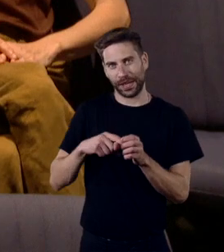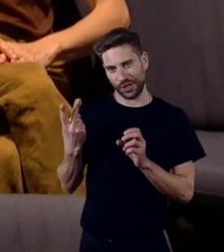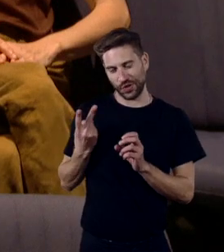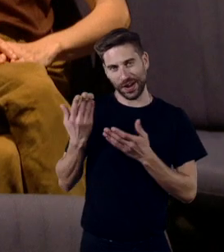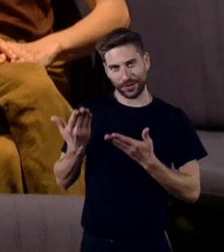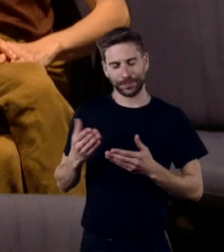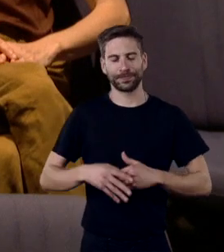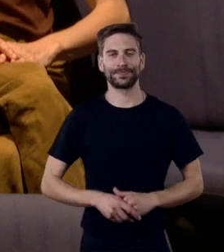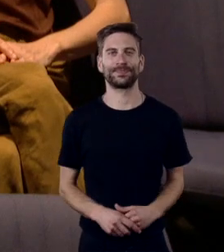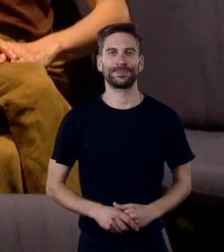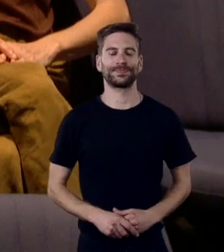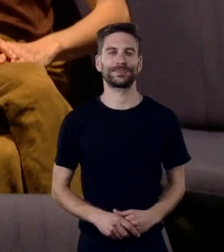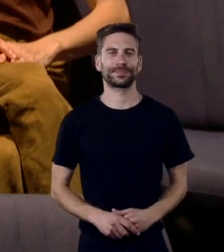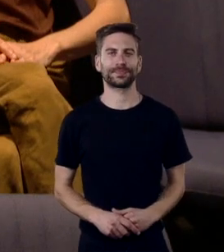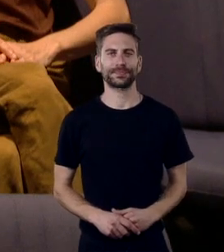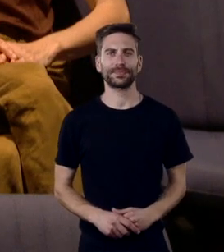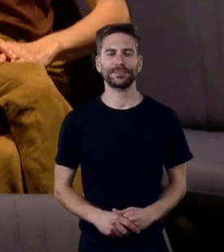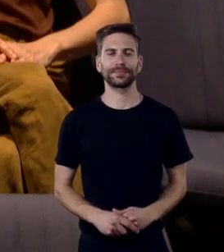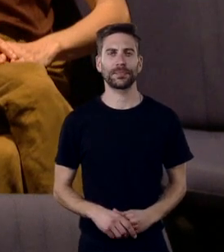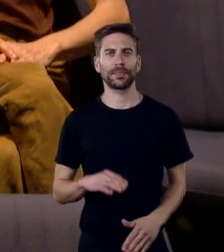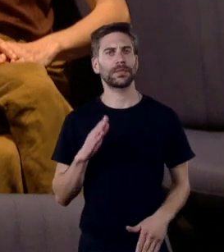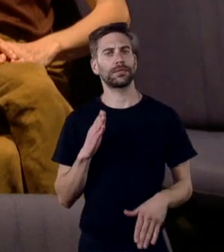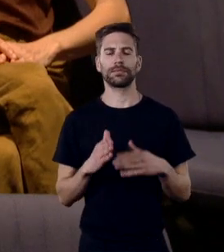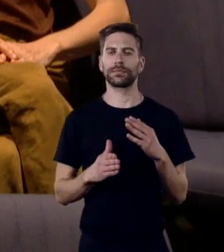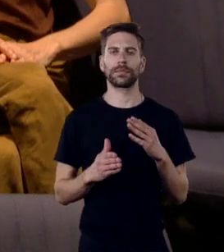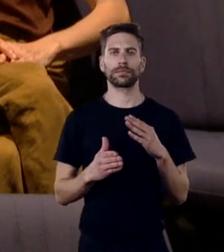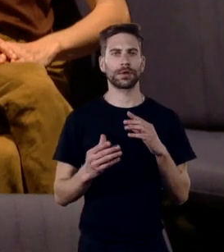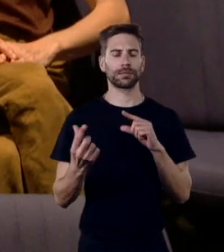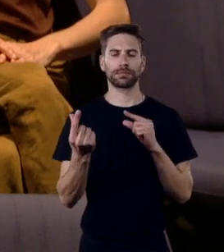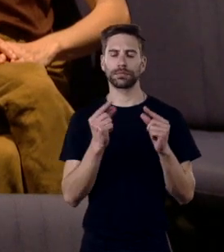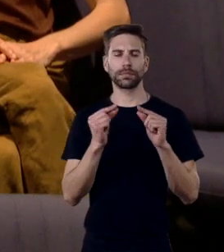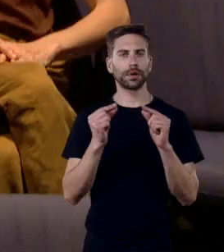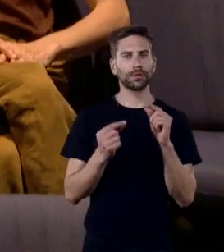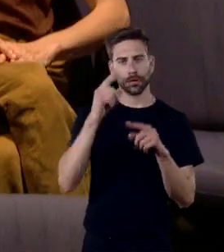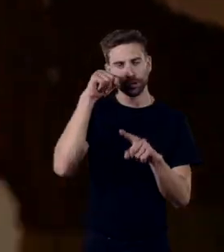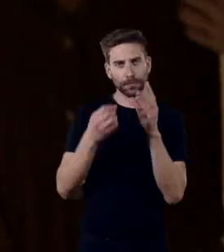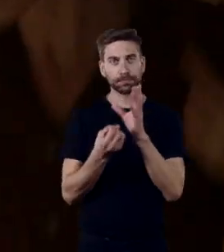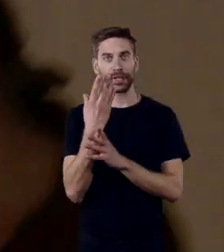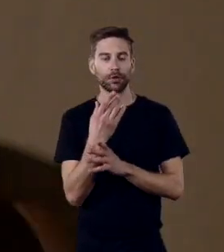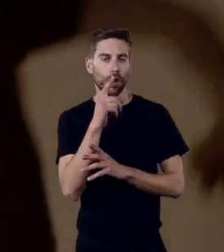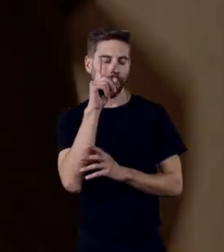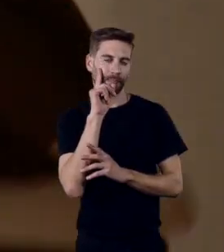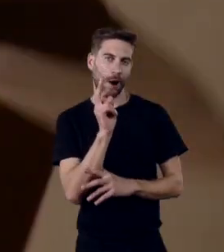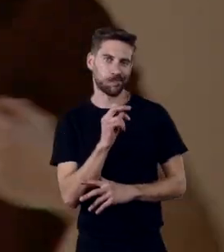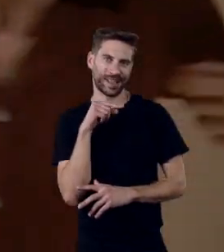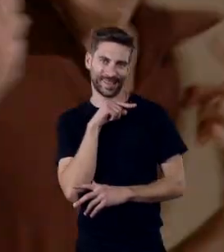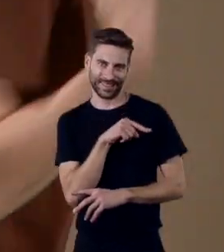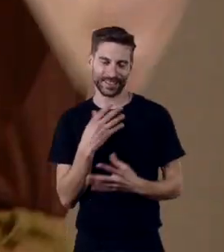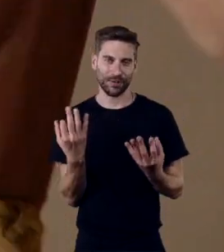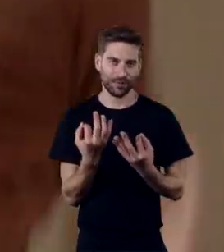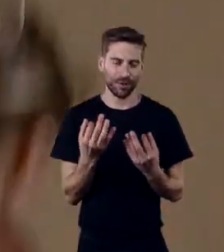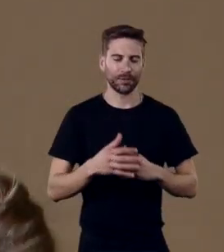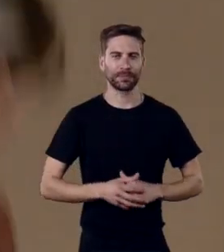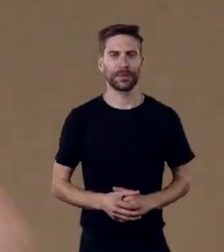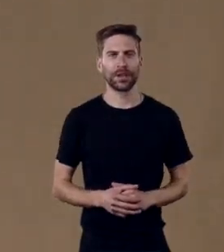que a certa altura resolve entrar num diálogo de criação com Ana Wolf e tudo começou com uma pesquisa sobre o